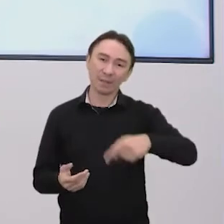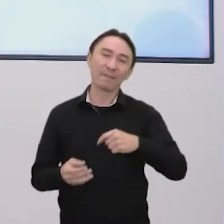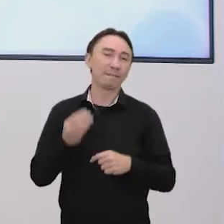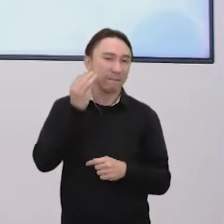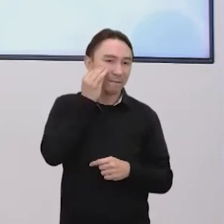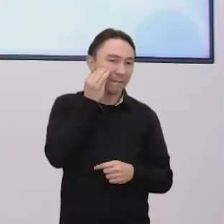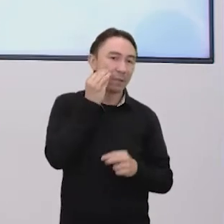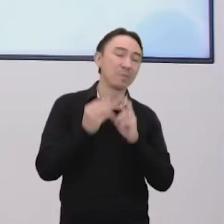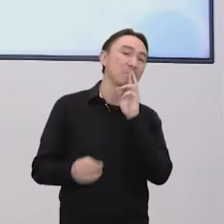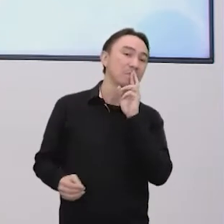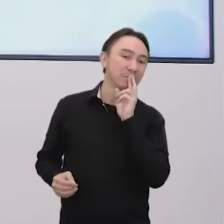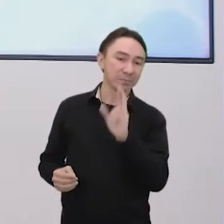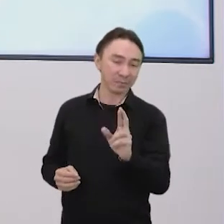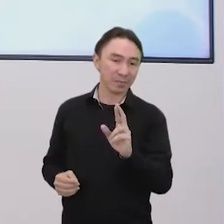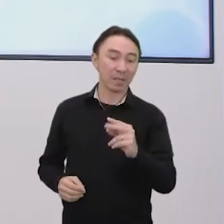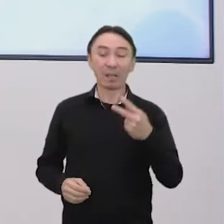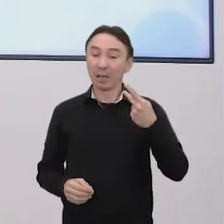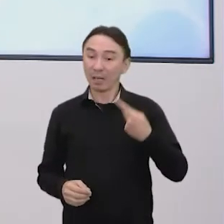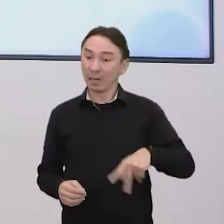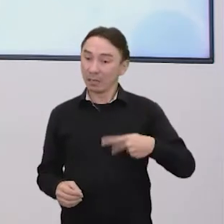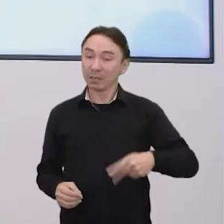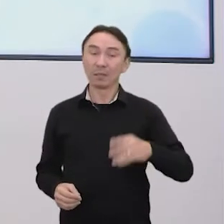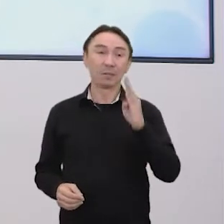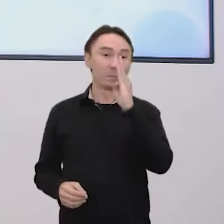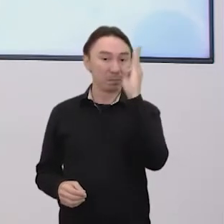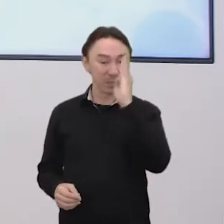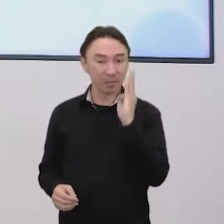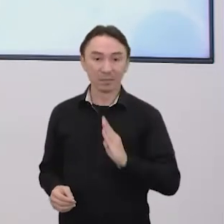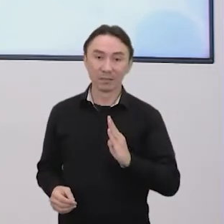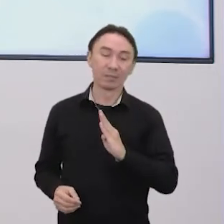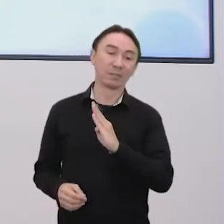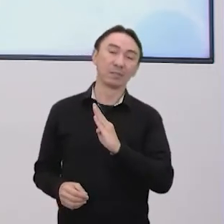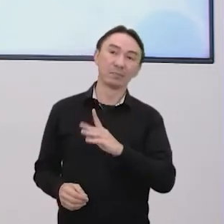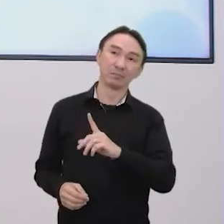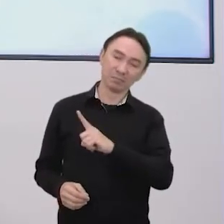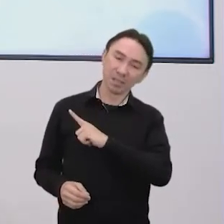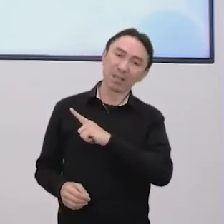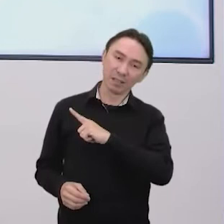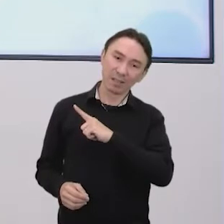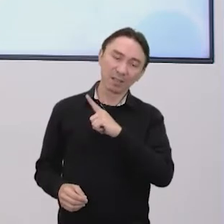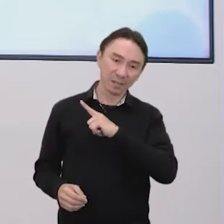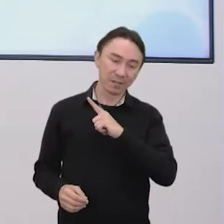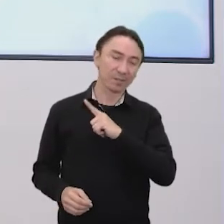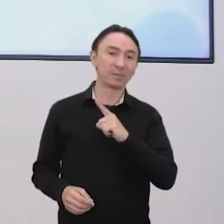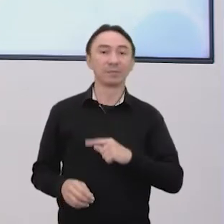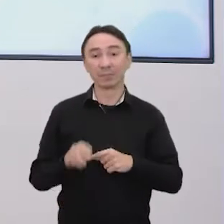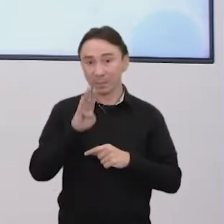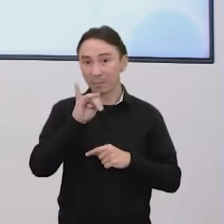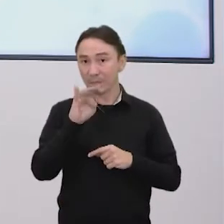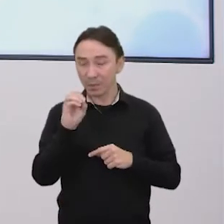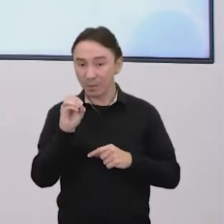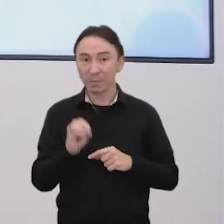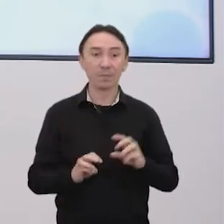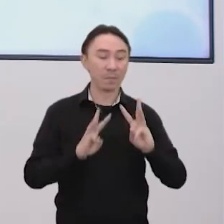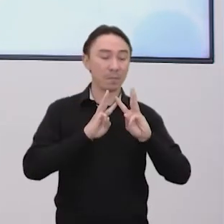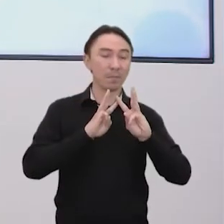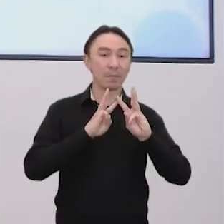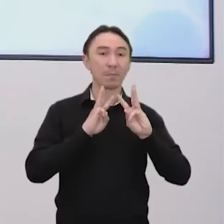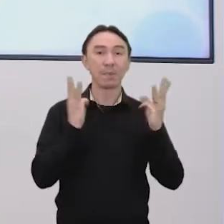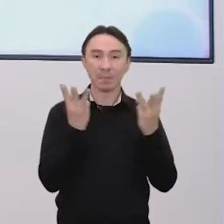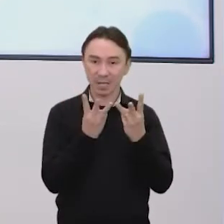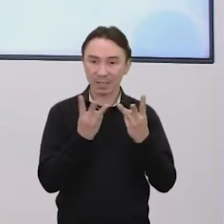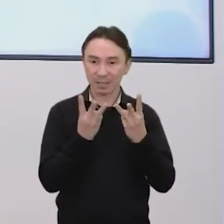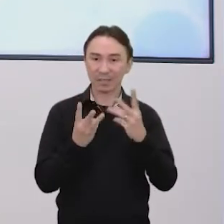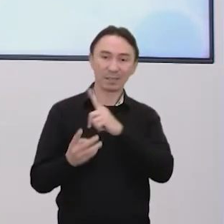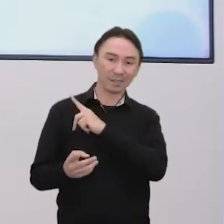energética aí. O Brasil tem a biomassa como a terceira fonte aí na nossa matriz energética, e a gente vai discutir um